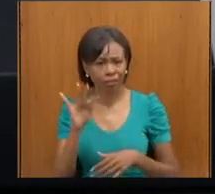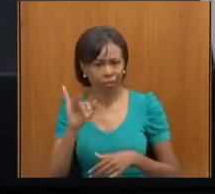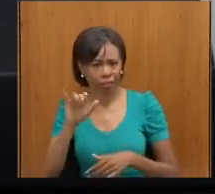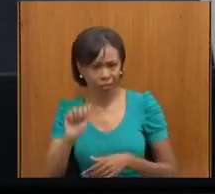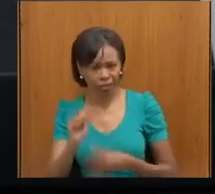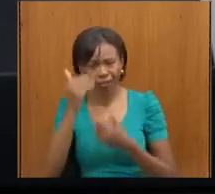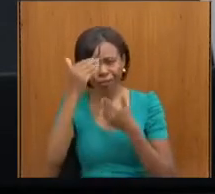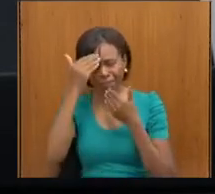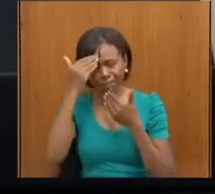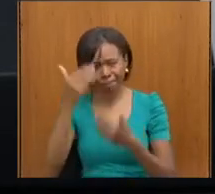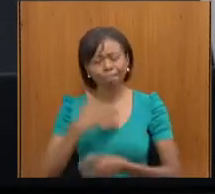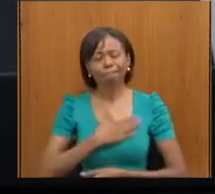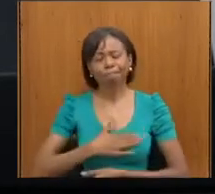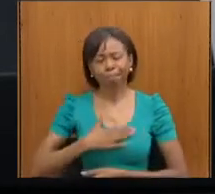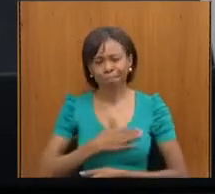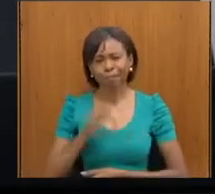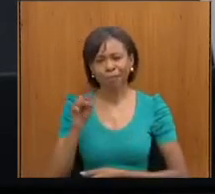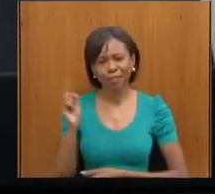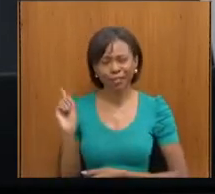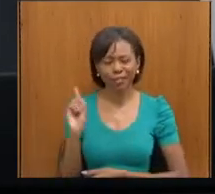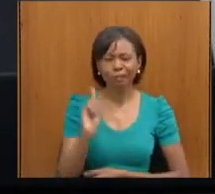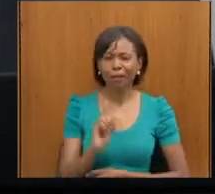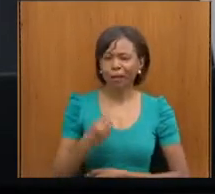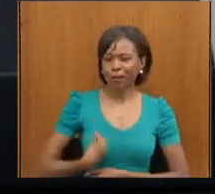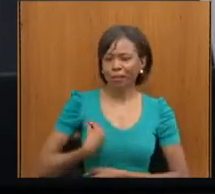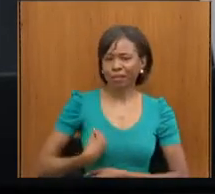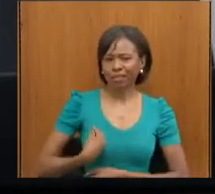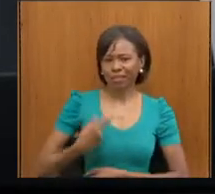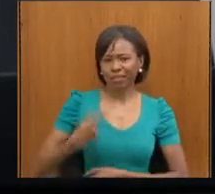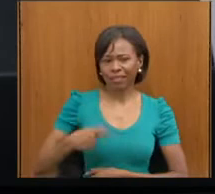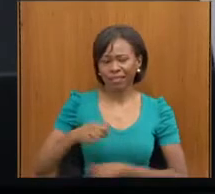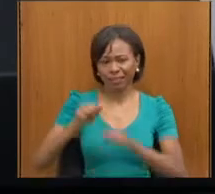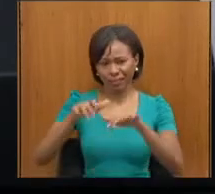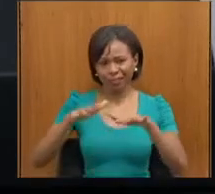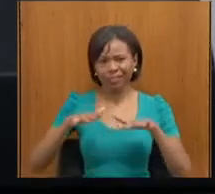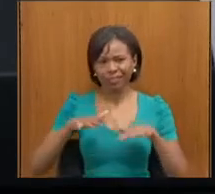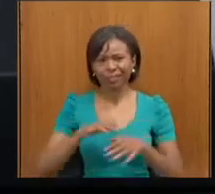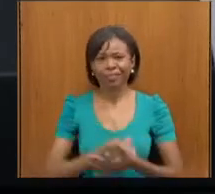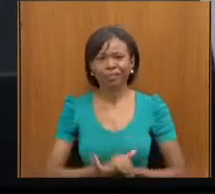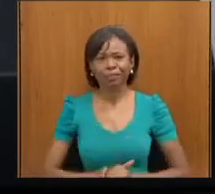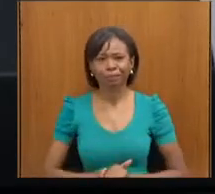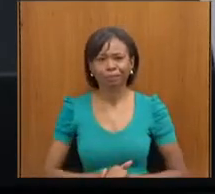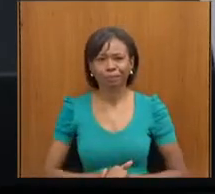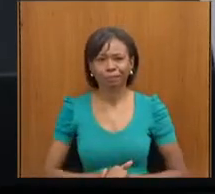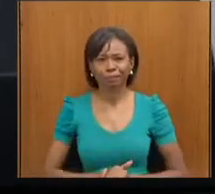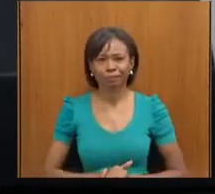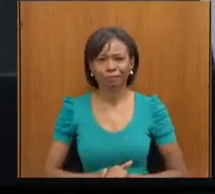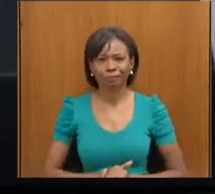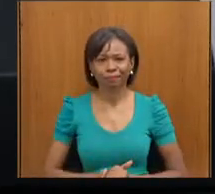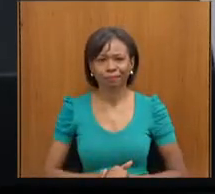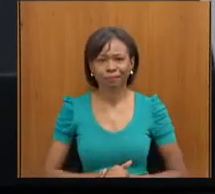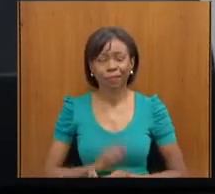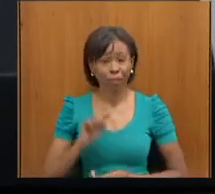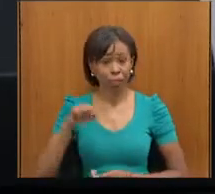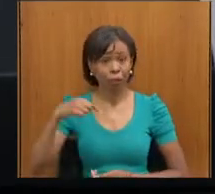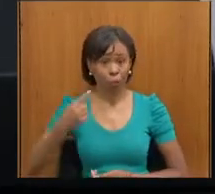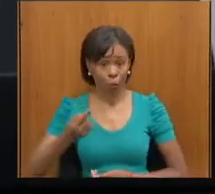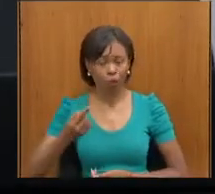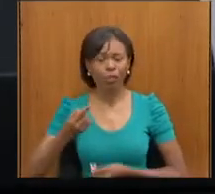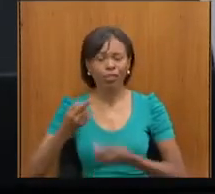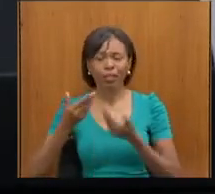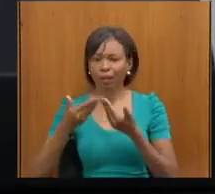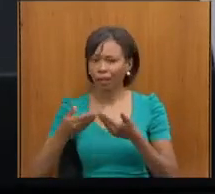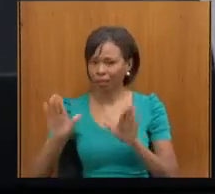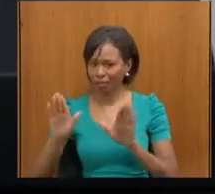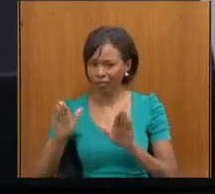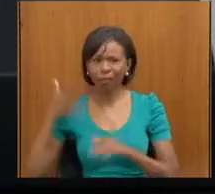também ter você participando dessa audiência pública, tá bom? Daqui a pouco nós vamos abrir aí para os participantes, certamente